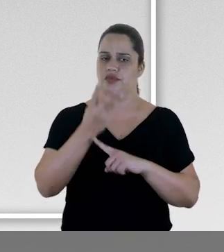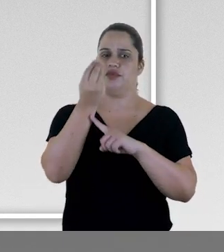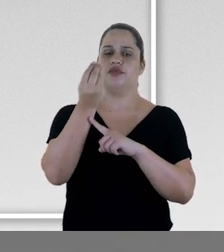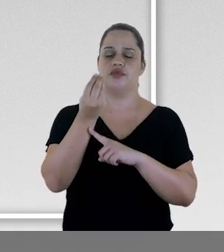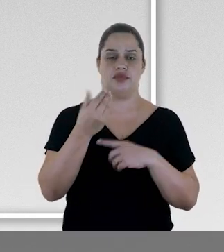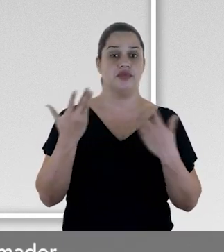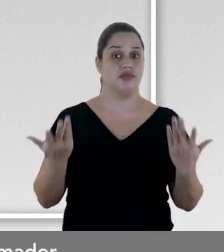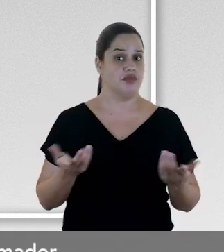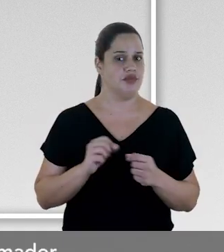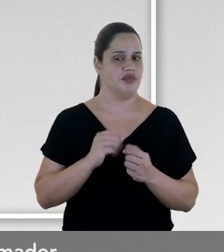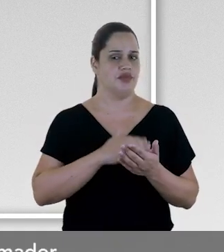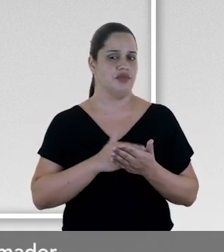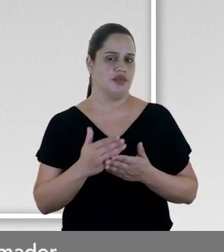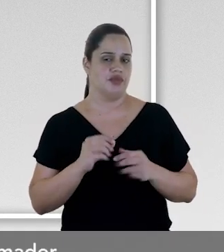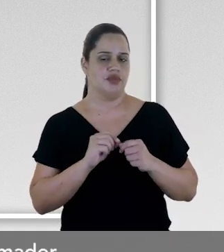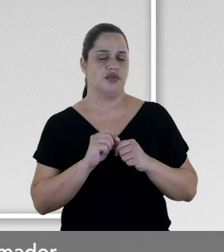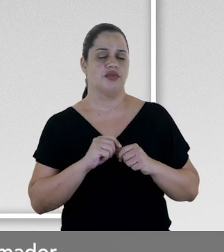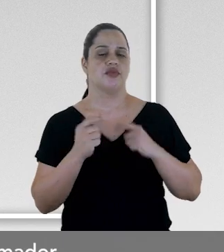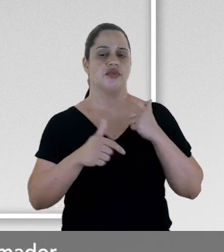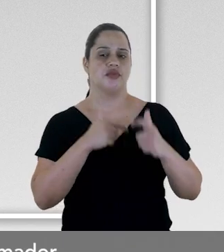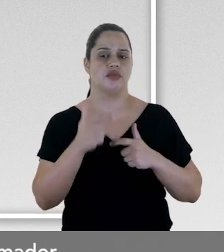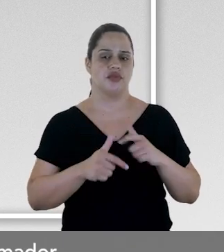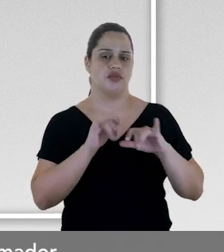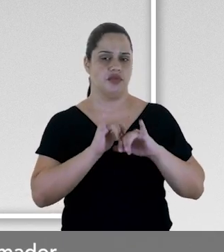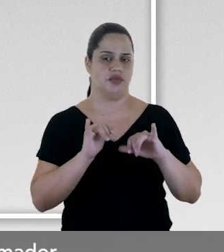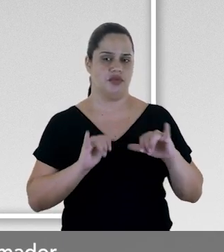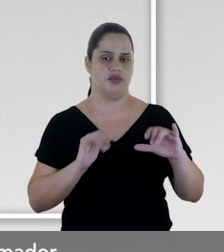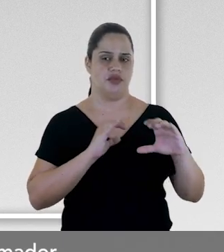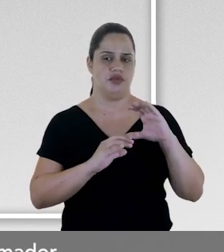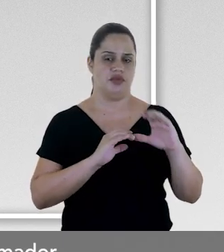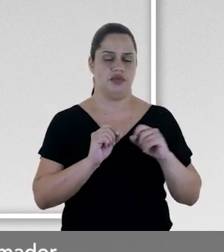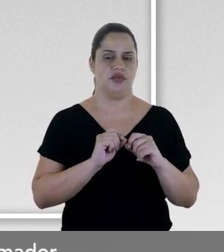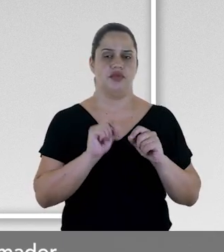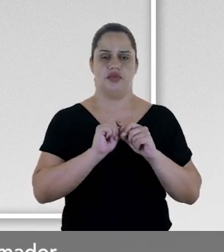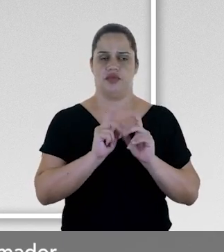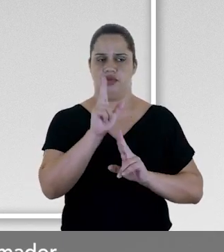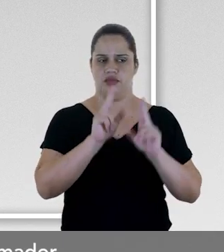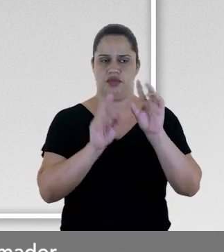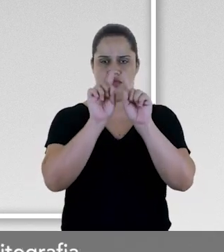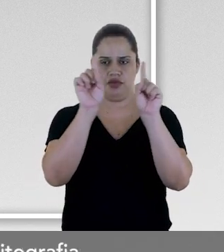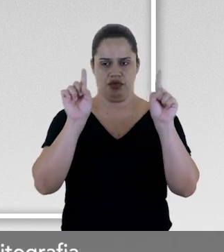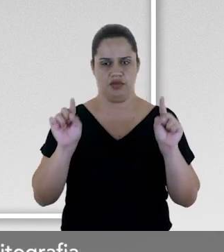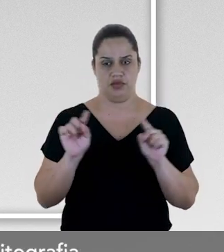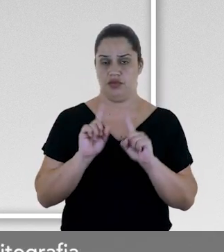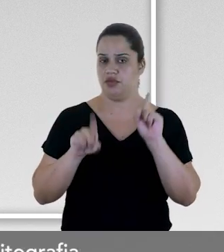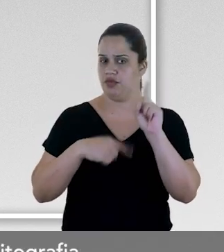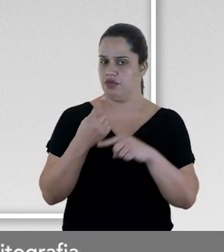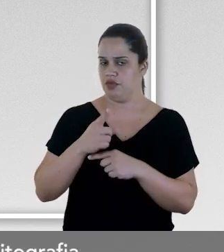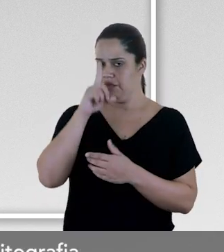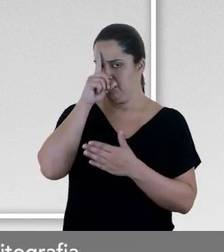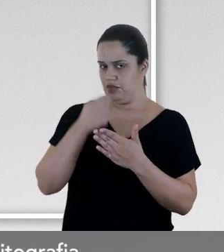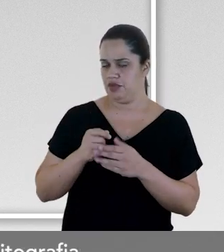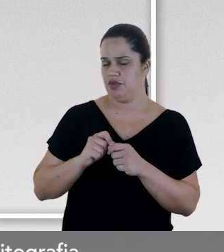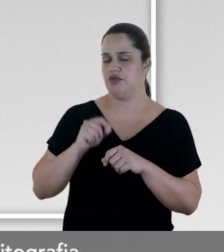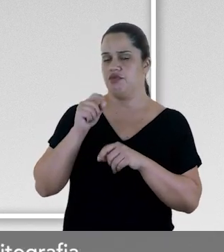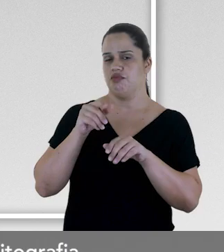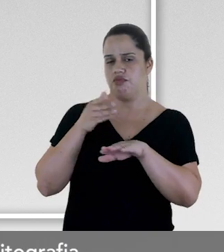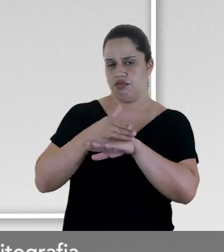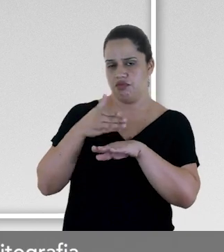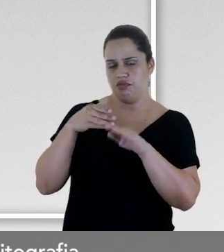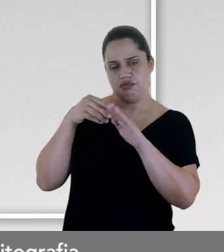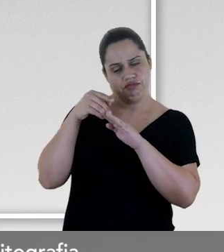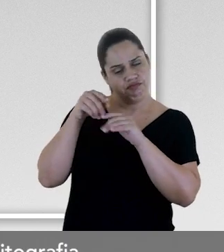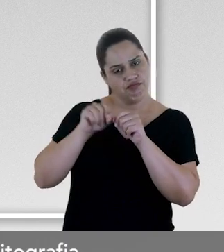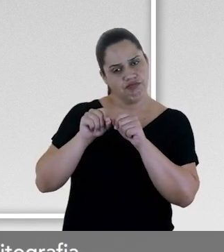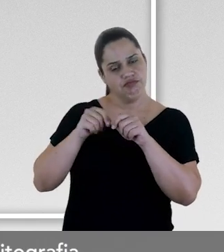artes. Começou no mercado publicitário e como diagramador, mas decidiu se especializar em